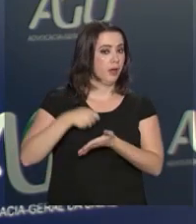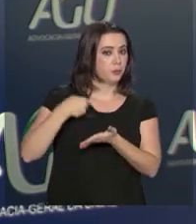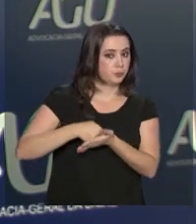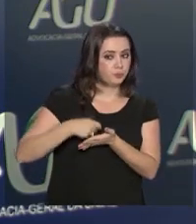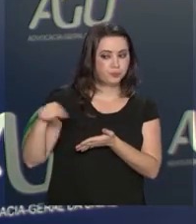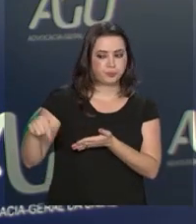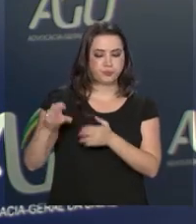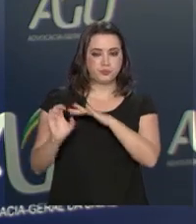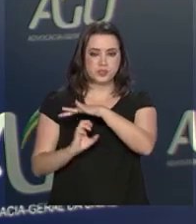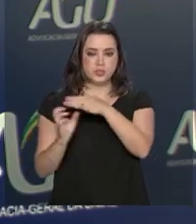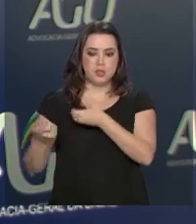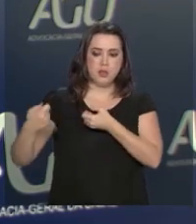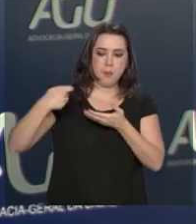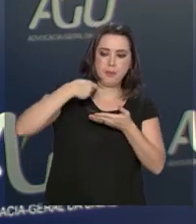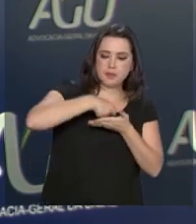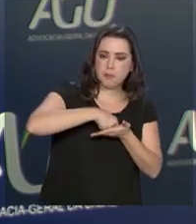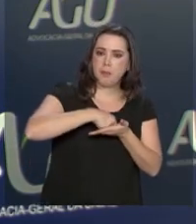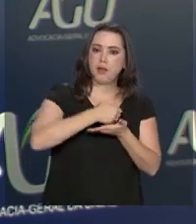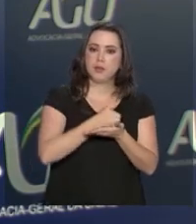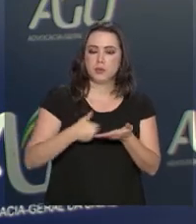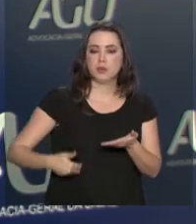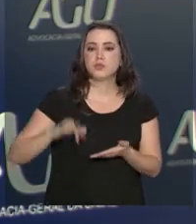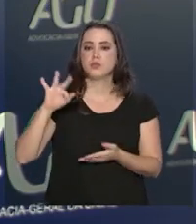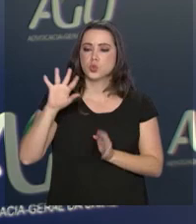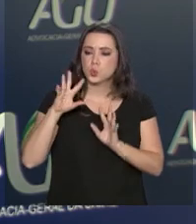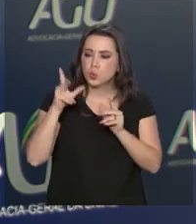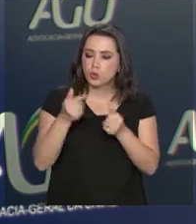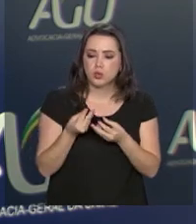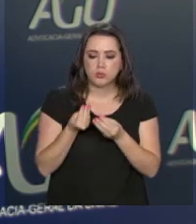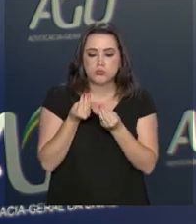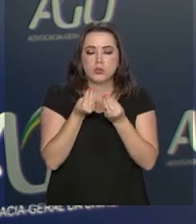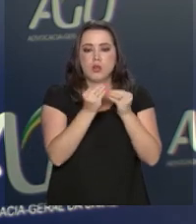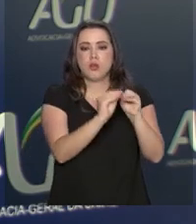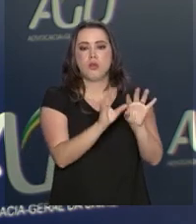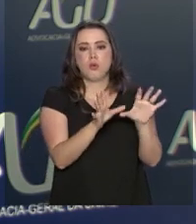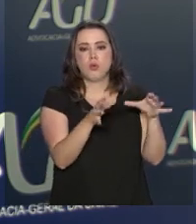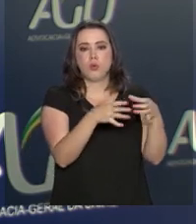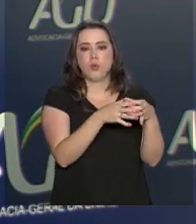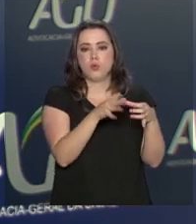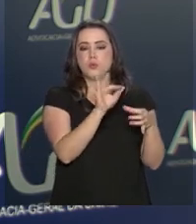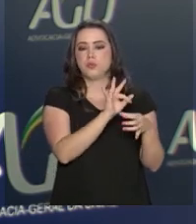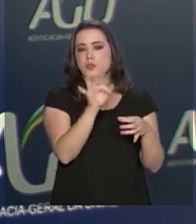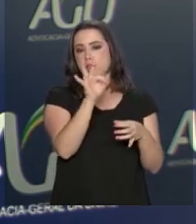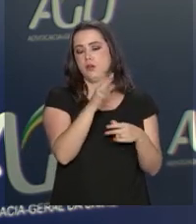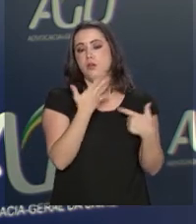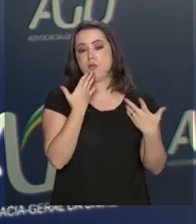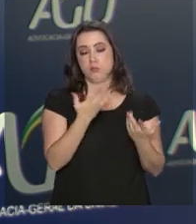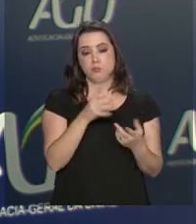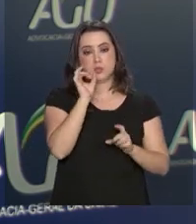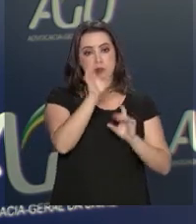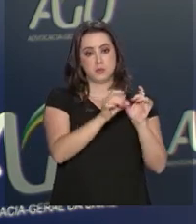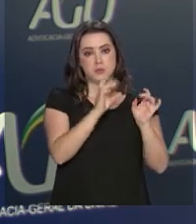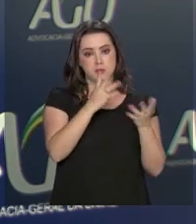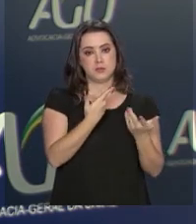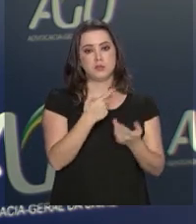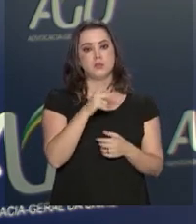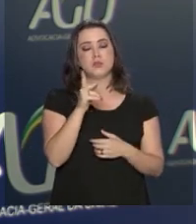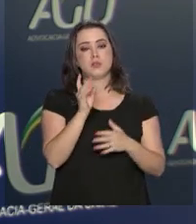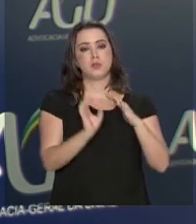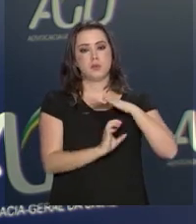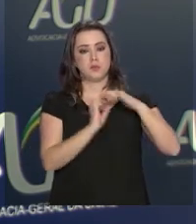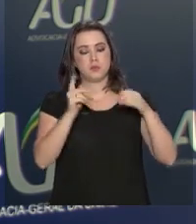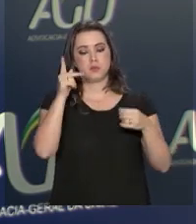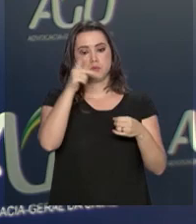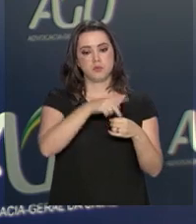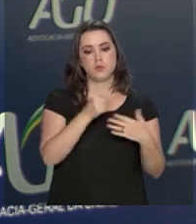pela Andrade Gutierrez serão integralmente repassados aos entes federais lesados, em especial a Petrobras.